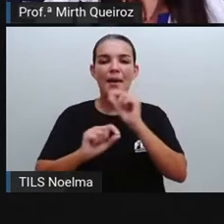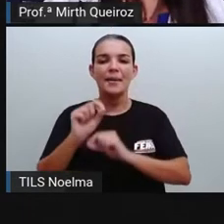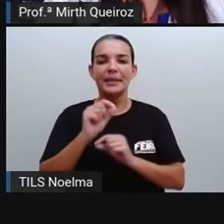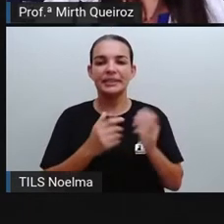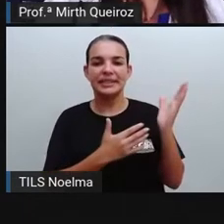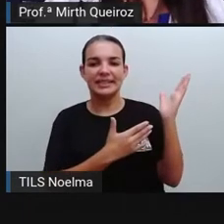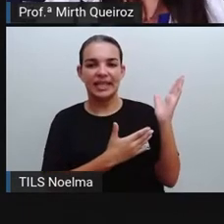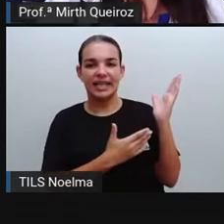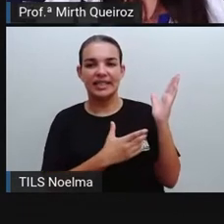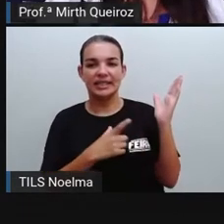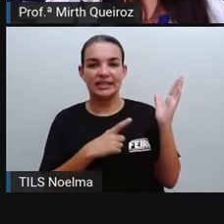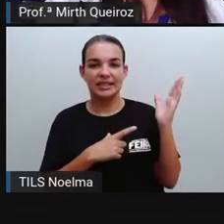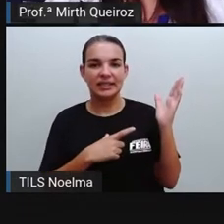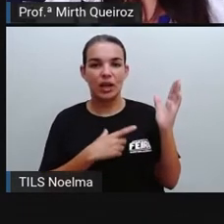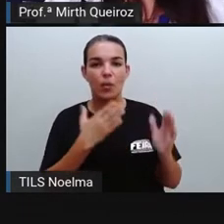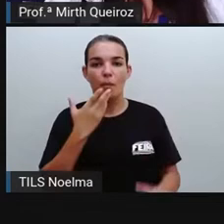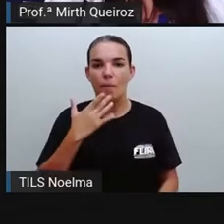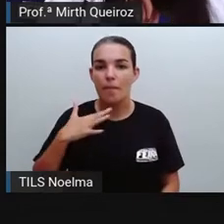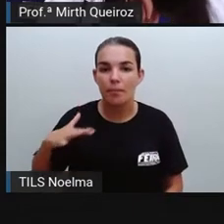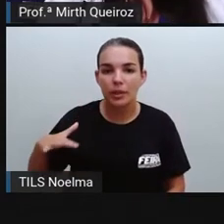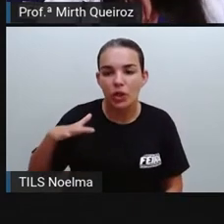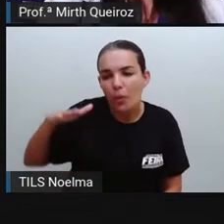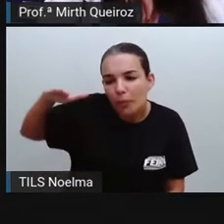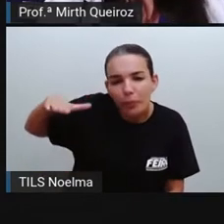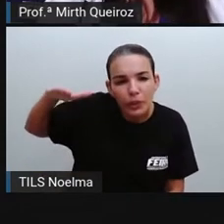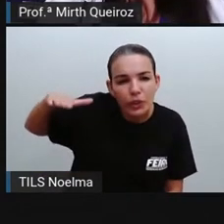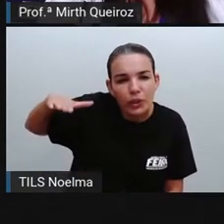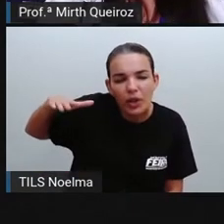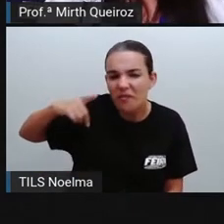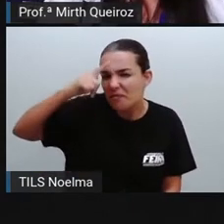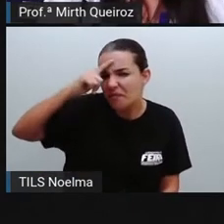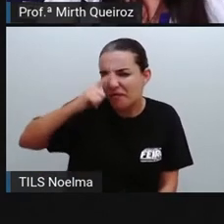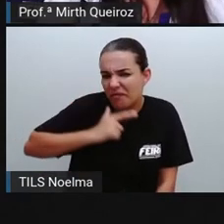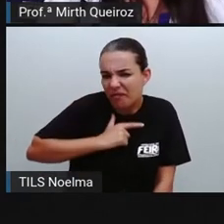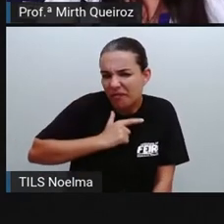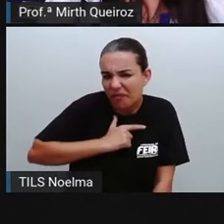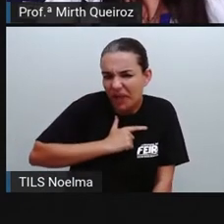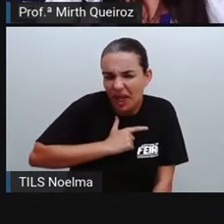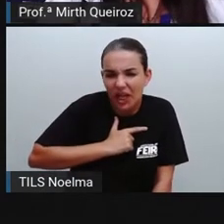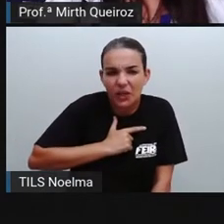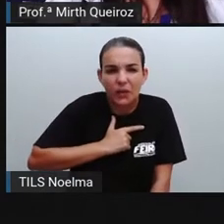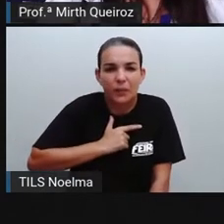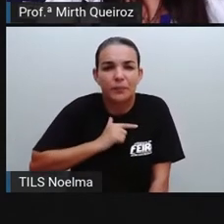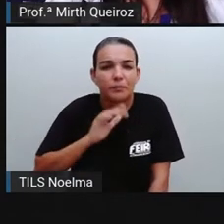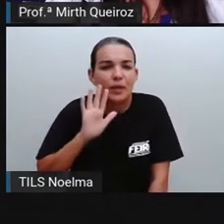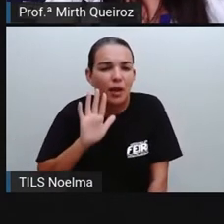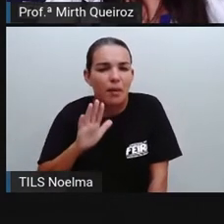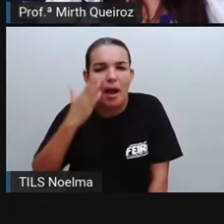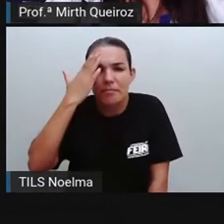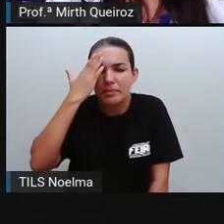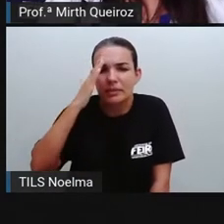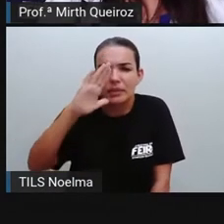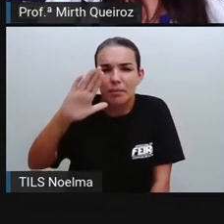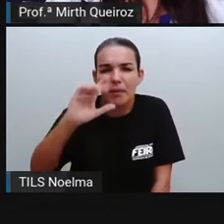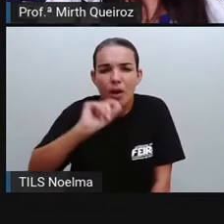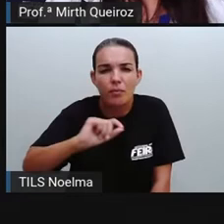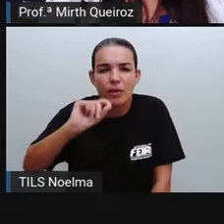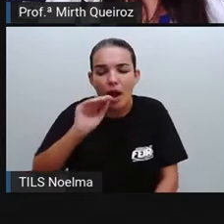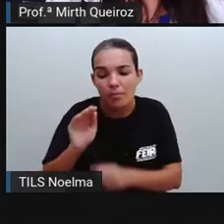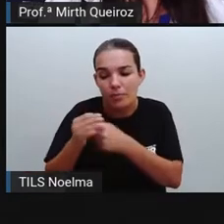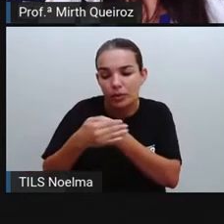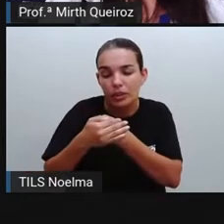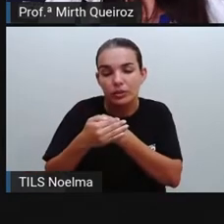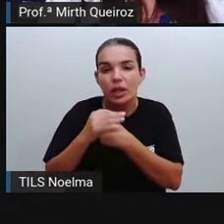retratado como sendo um menino que é muito pequeno e ele é feio, sendo que sua principal função seria proteger os